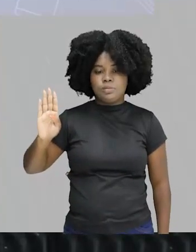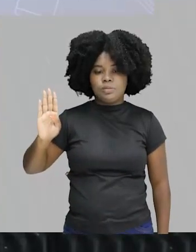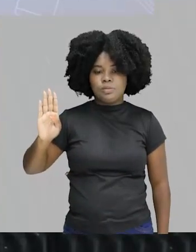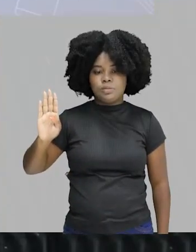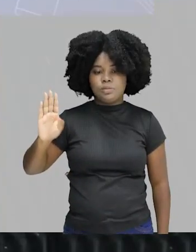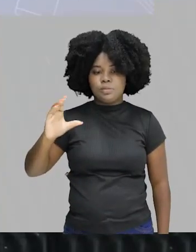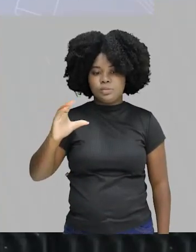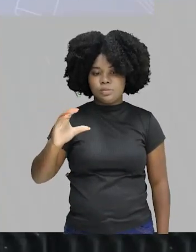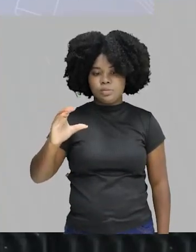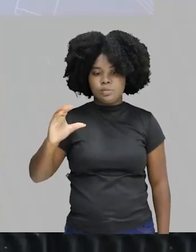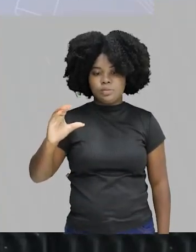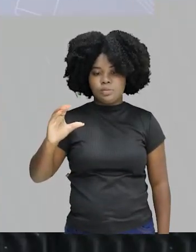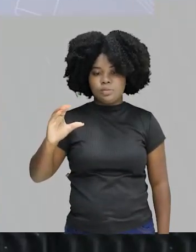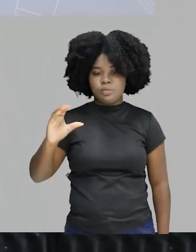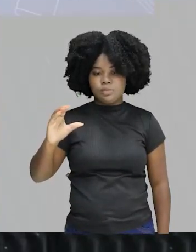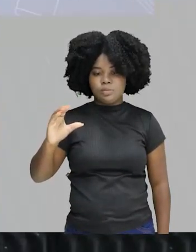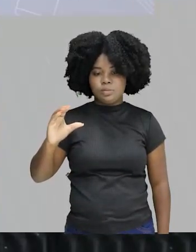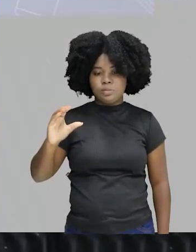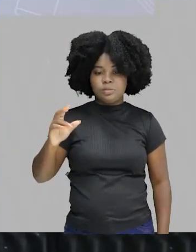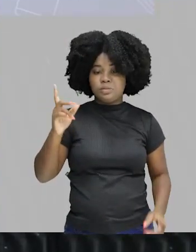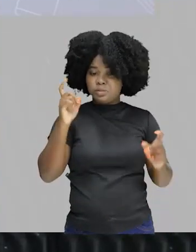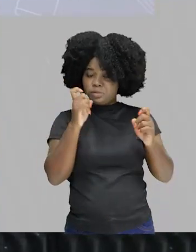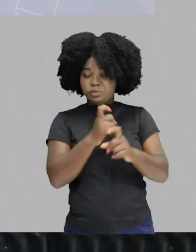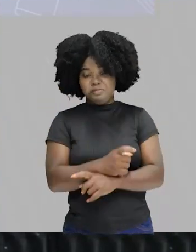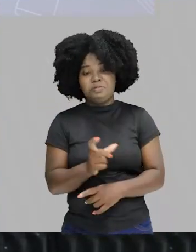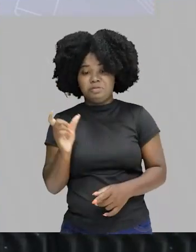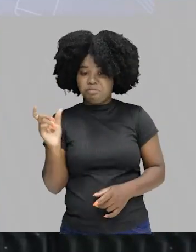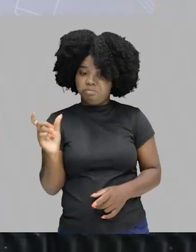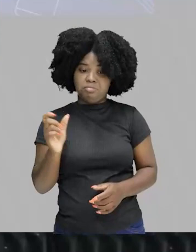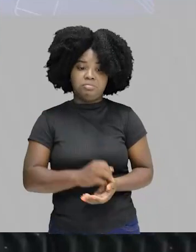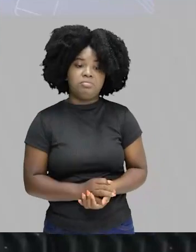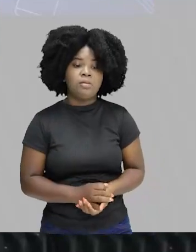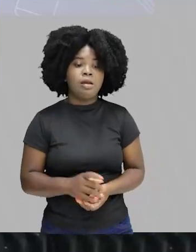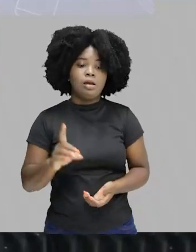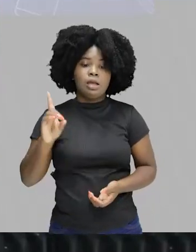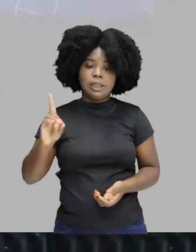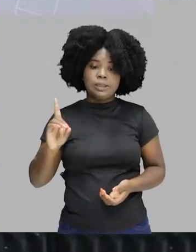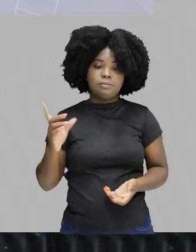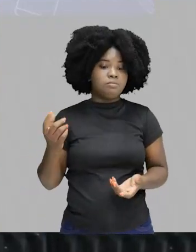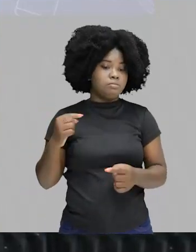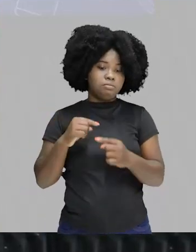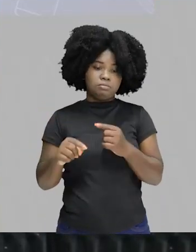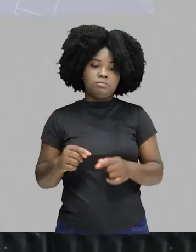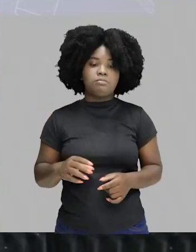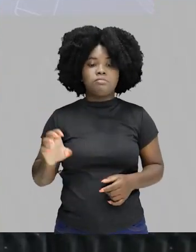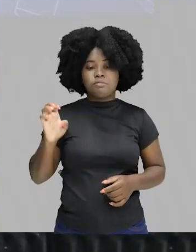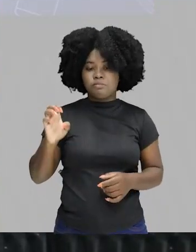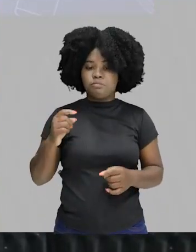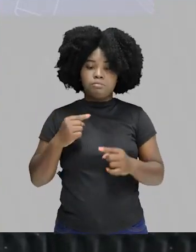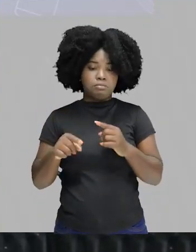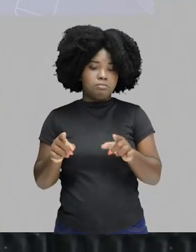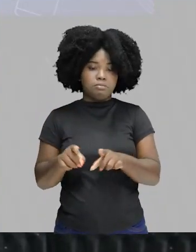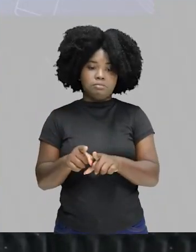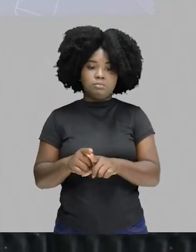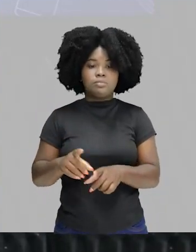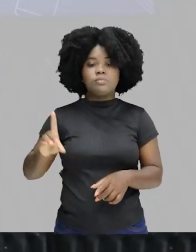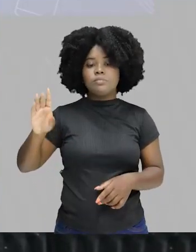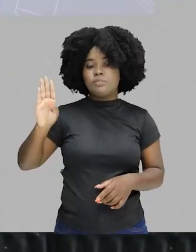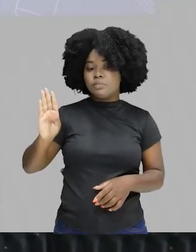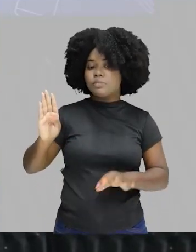Aí na letra C, semidireta, que é difícil essa terminologia. Moderna também não. democracia pura, provavelmente também não.